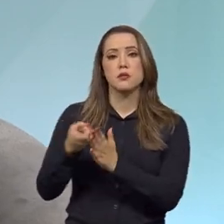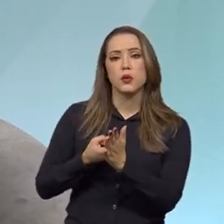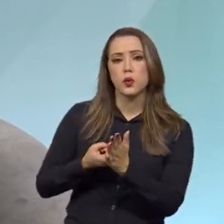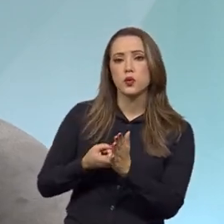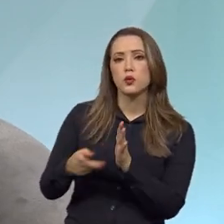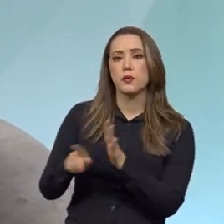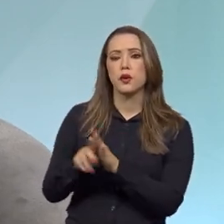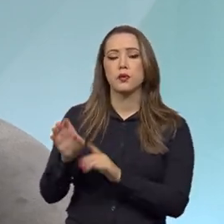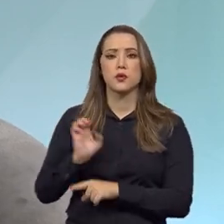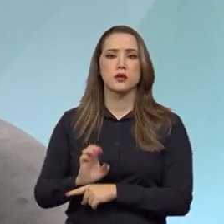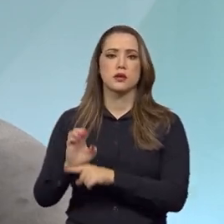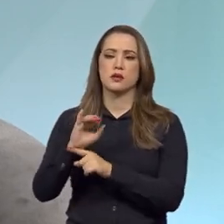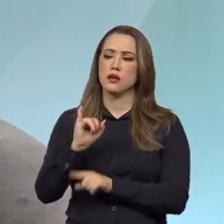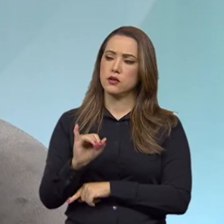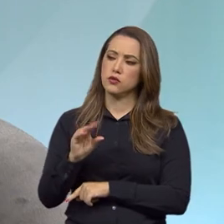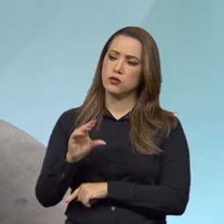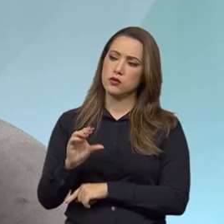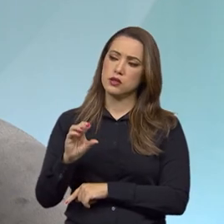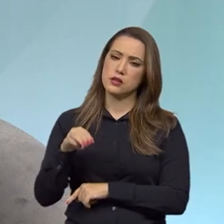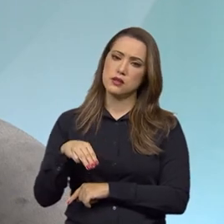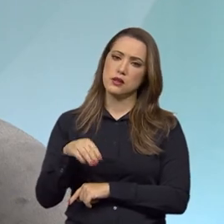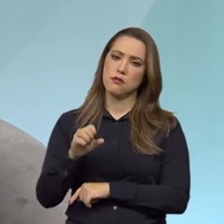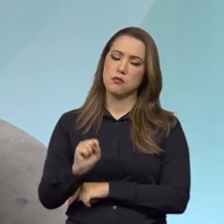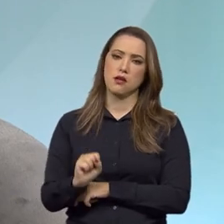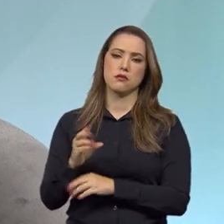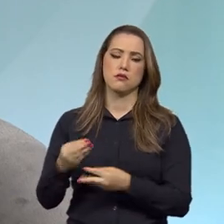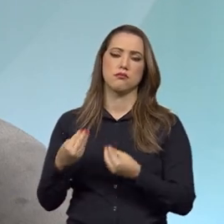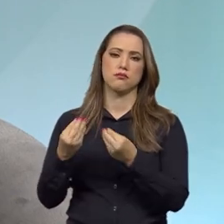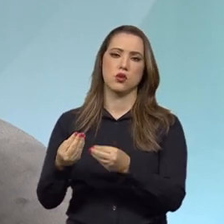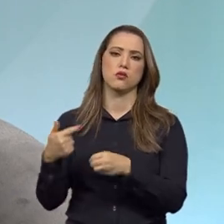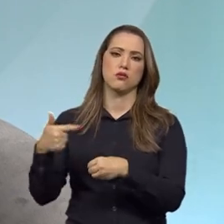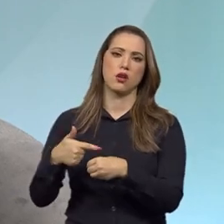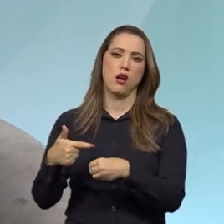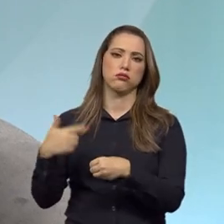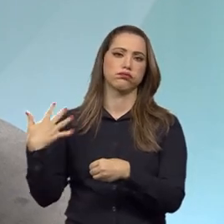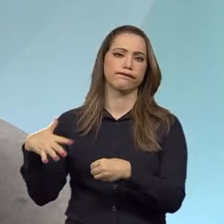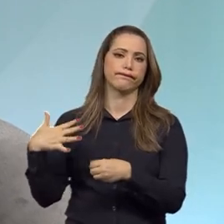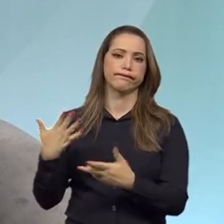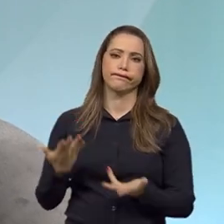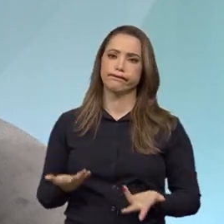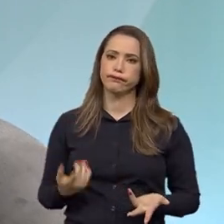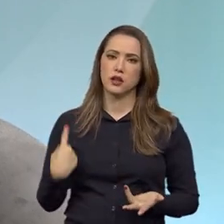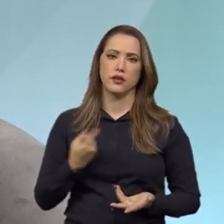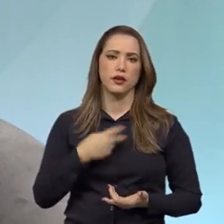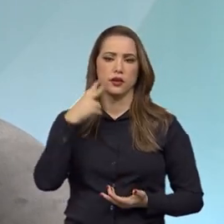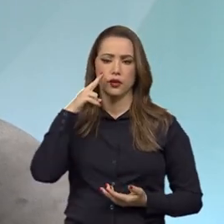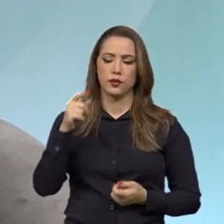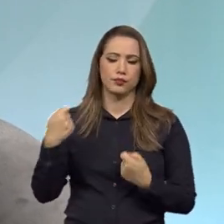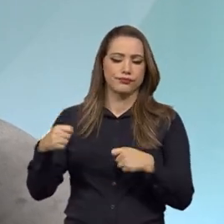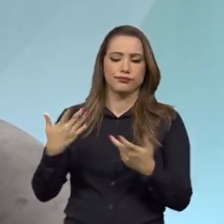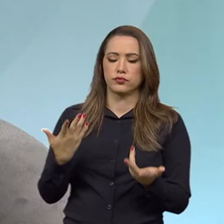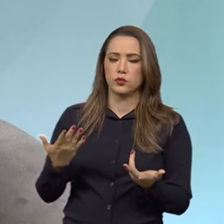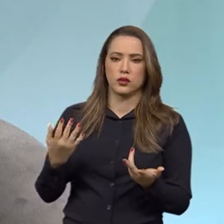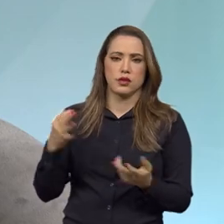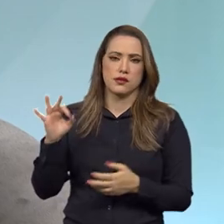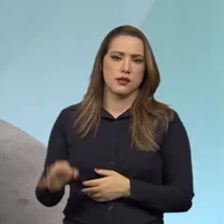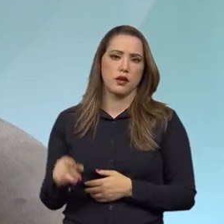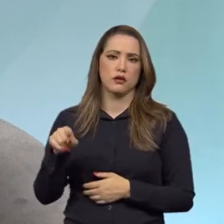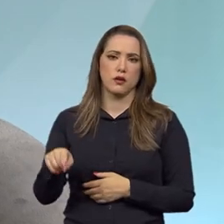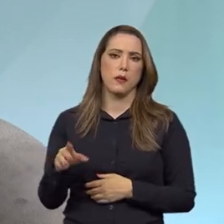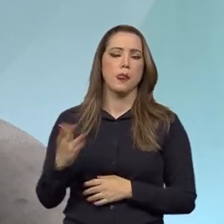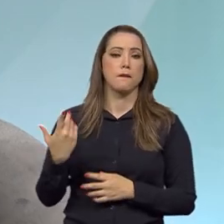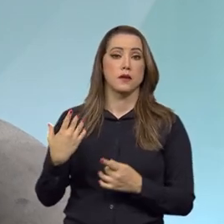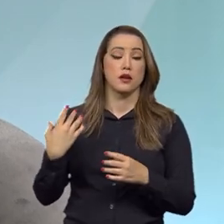que é o ICMS, que tem sim trazido um aumento nos combustíveis e na nossa ótica, injustificadamente, e na ótica jurídica,